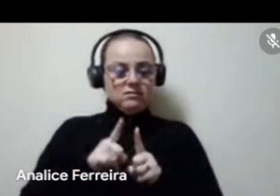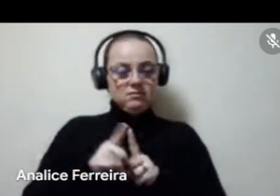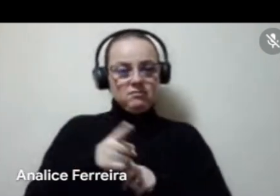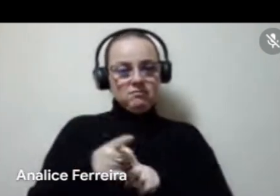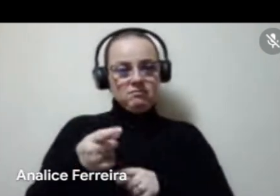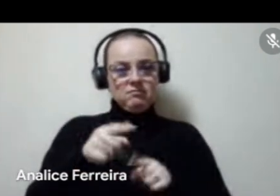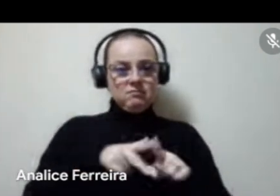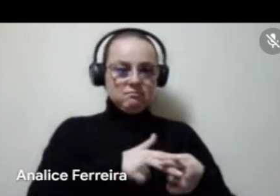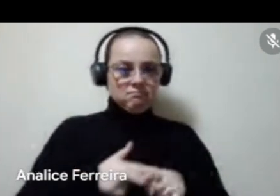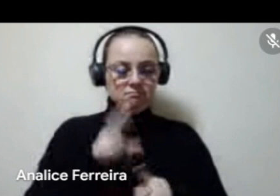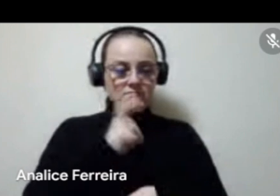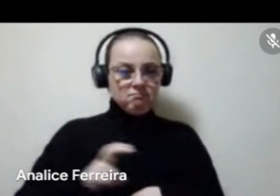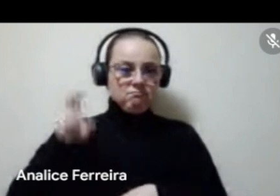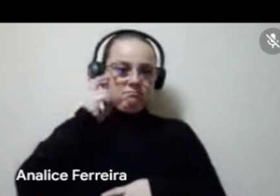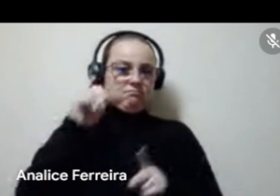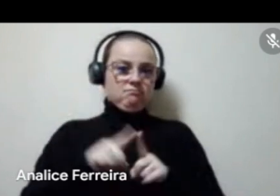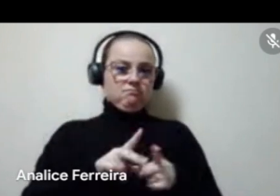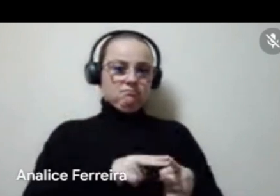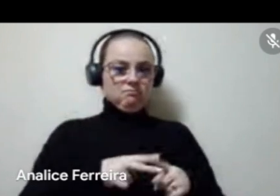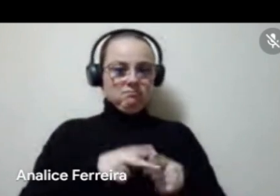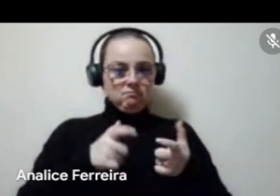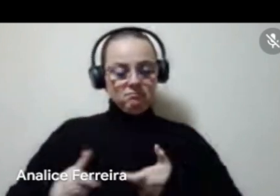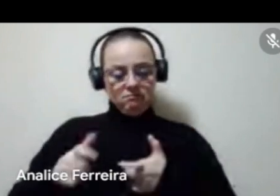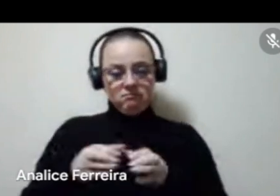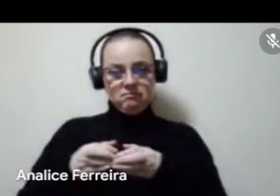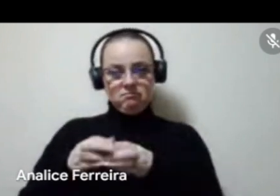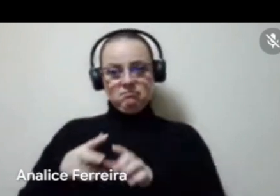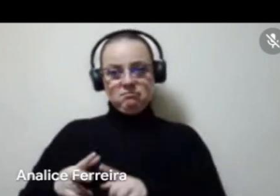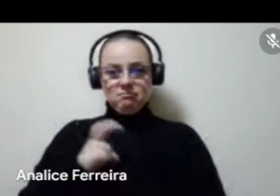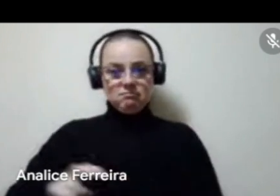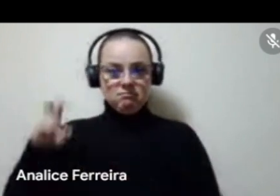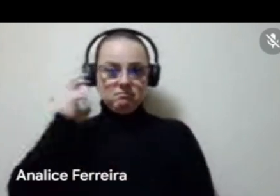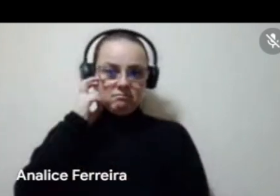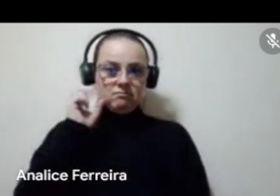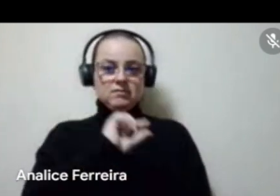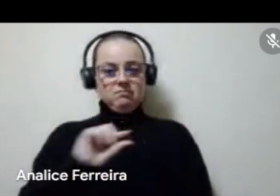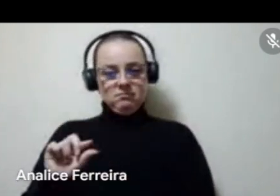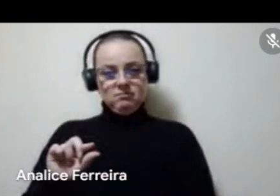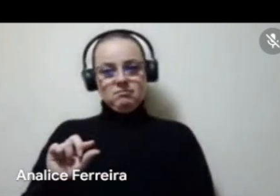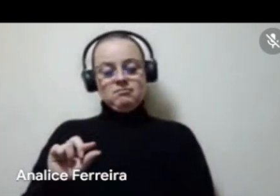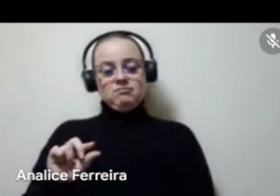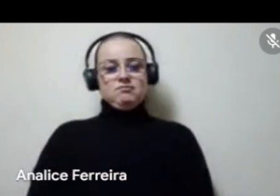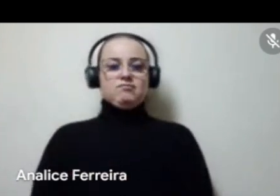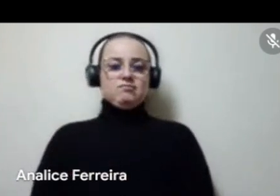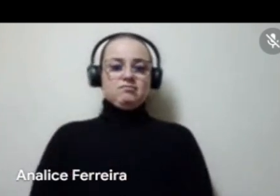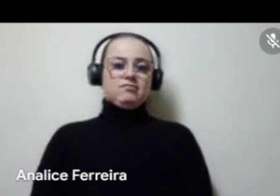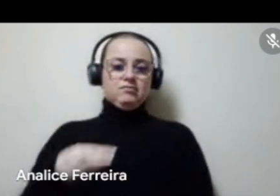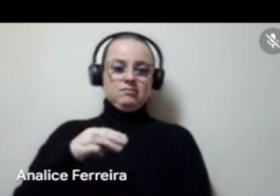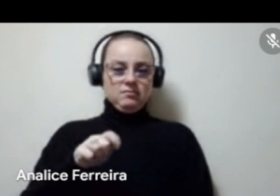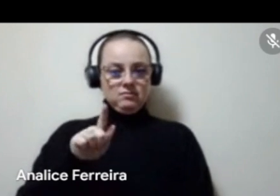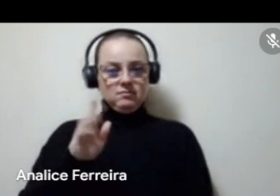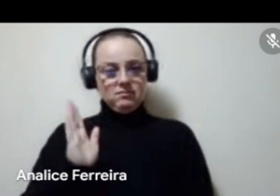culturais e manutenção de espaços e grupos culturais. É um pouco do que a Mag estava falando na